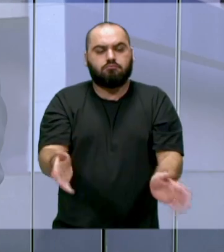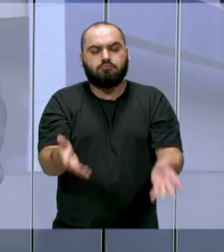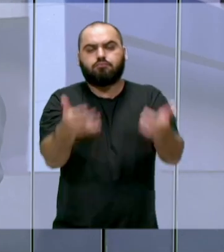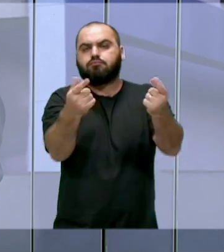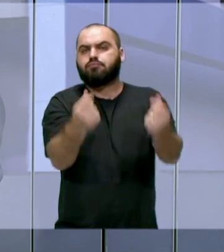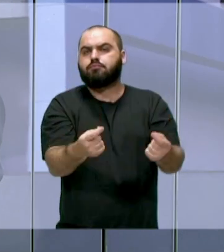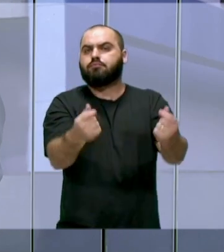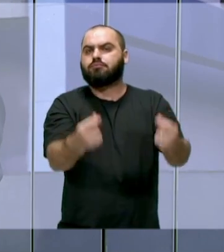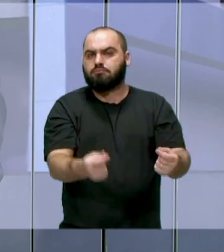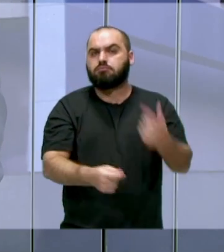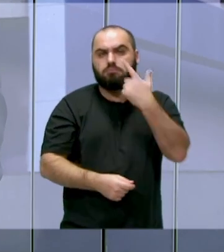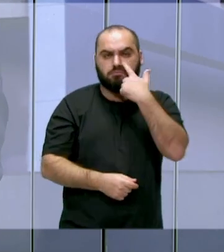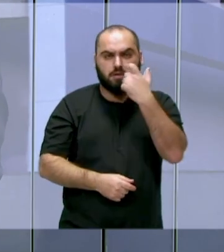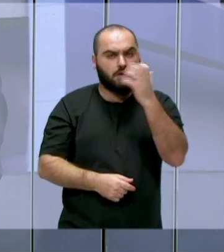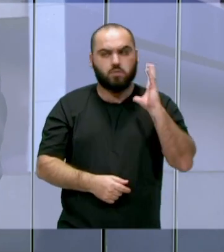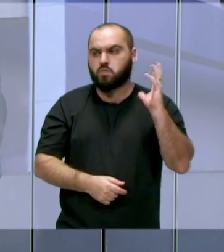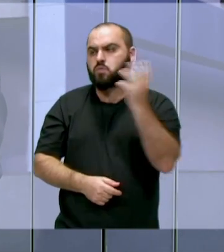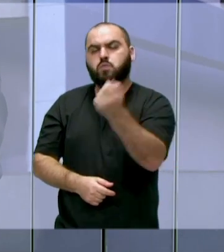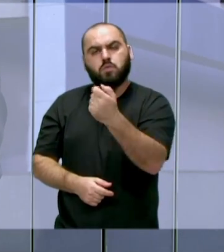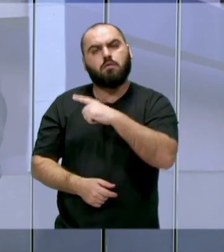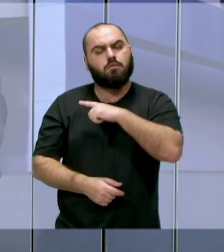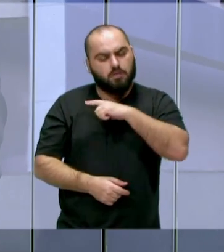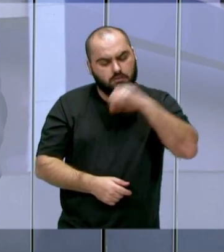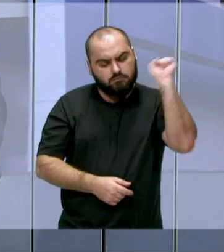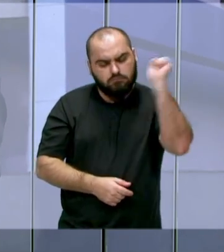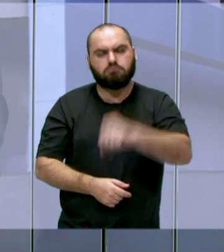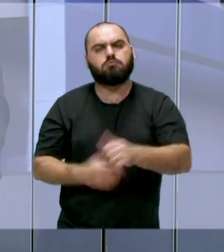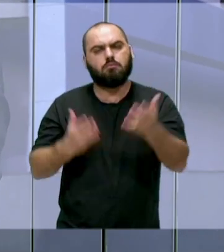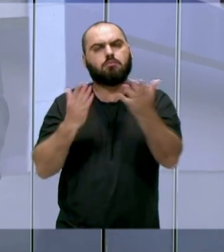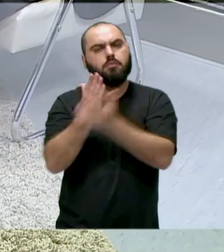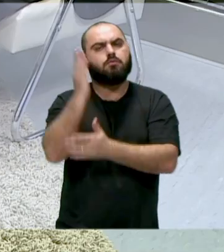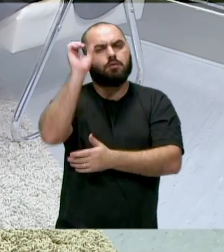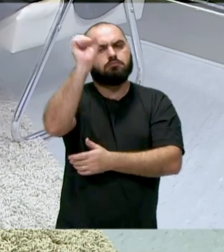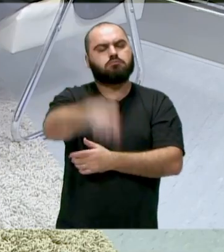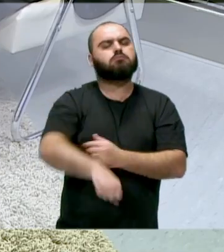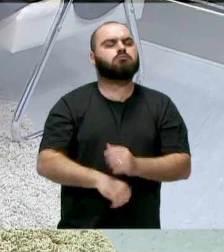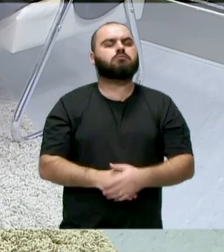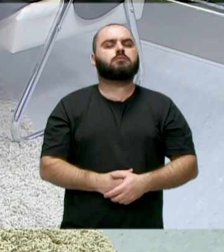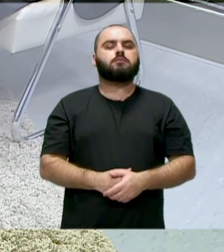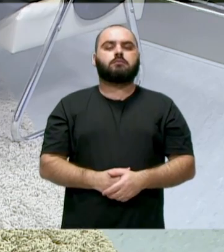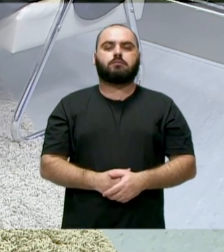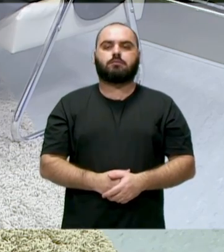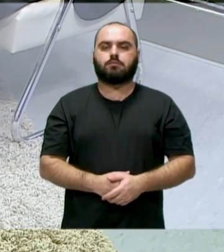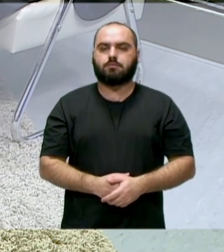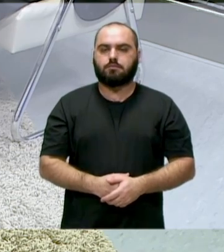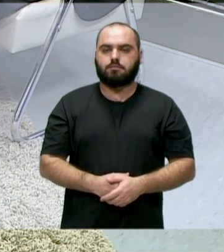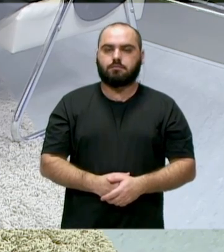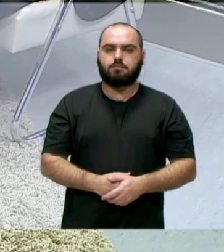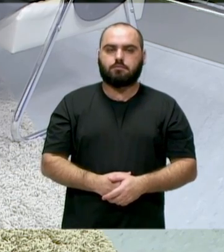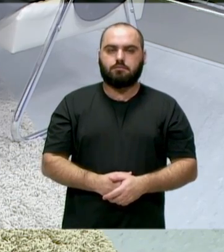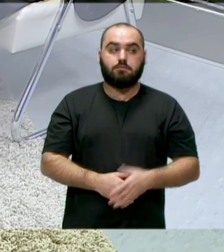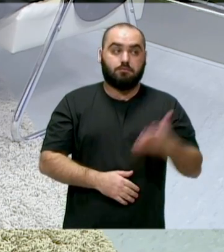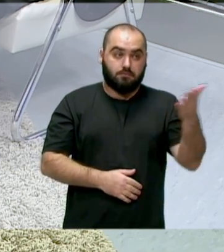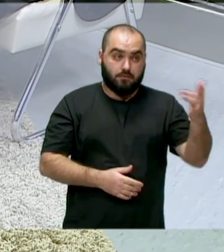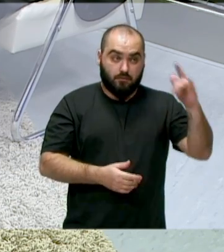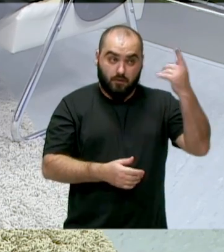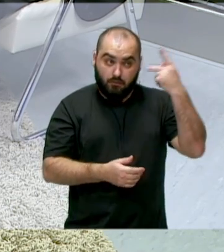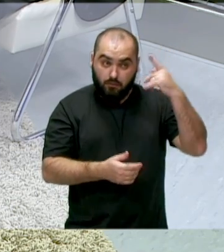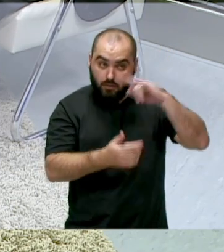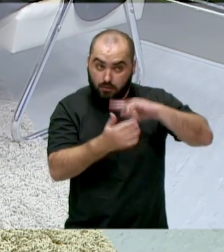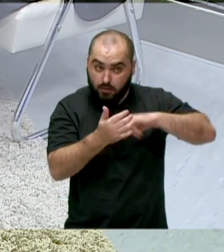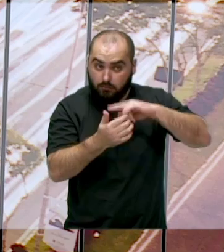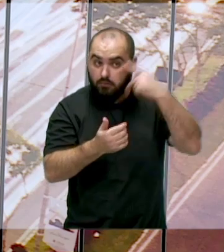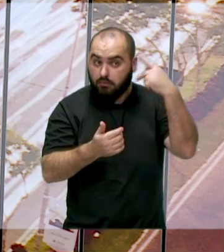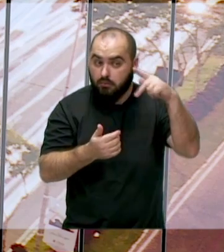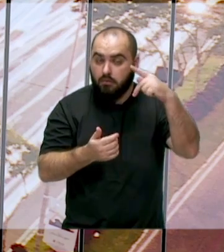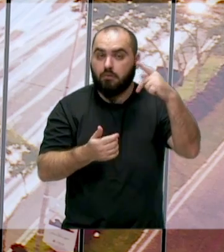todos, acredito que vai ser aprovado com unanimidade. Bom, vereador, um outro requerimento seu, faz questionamentos